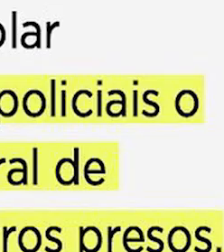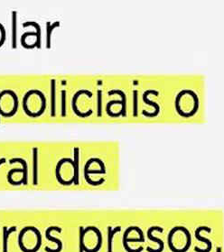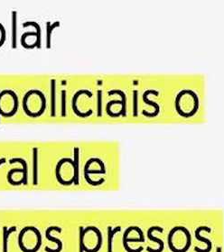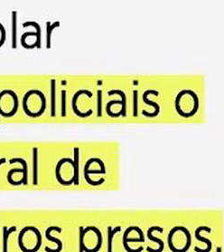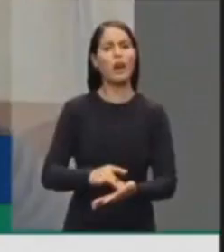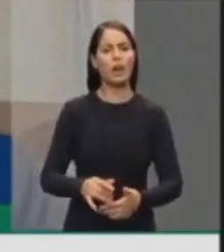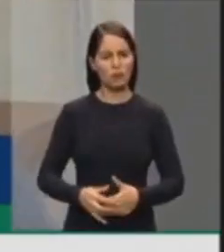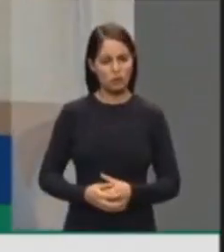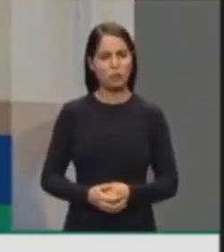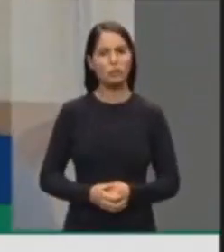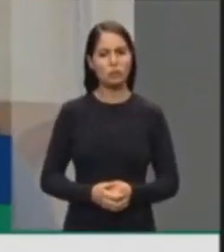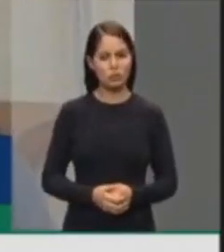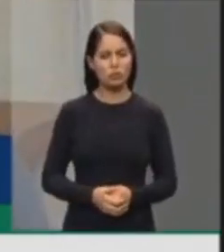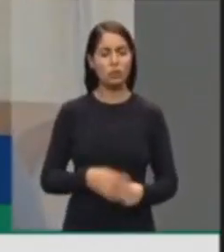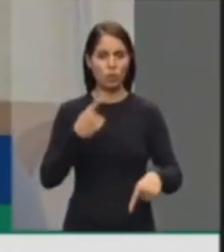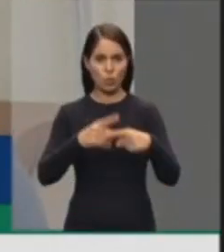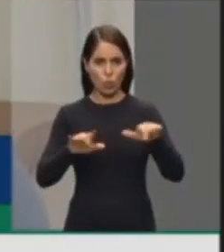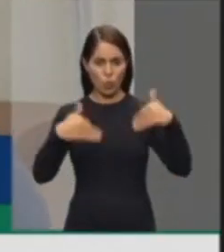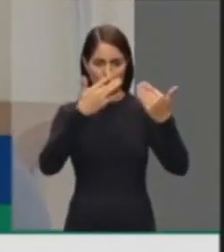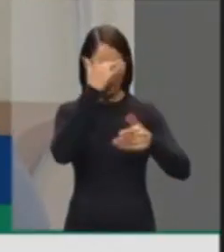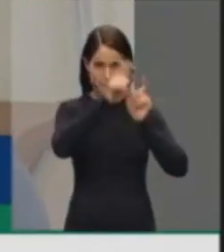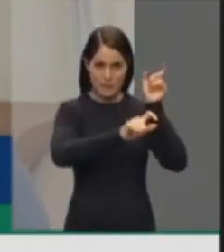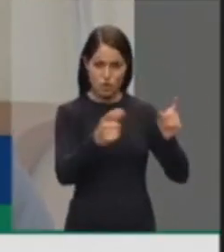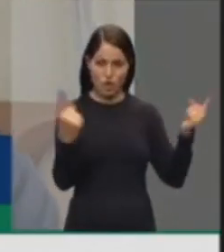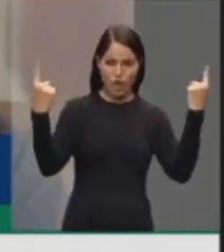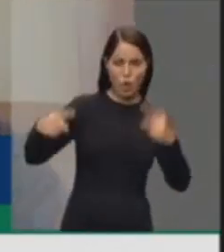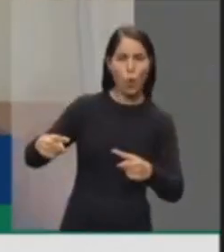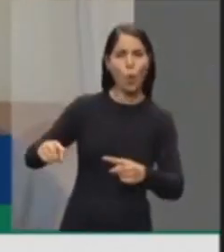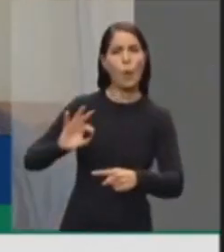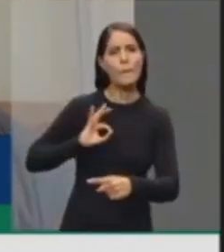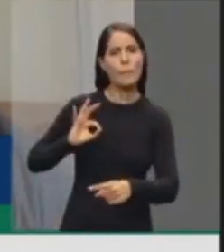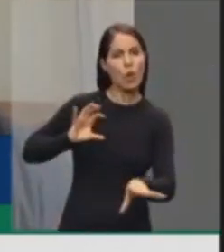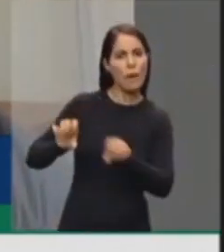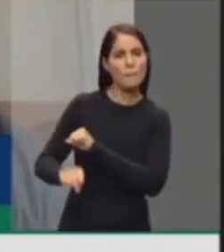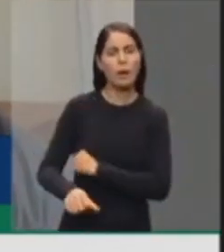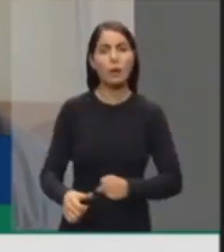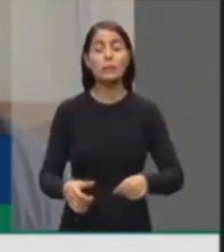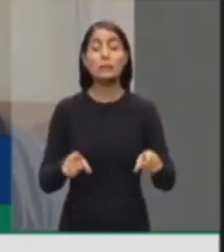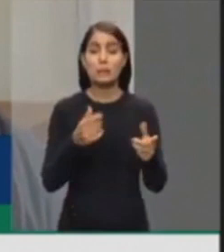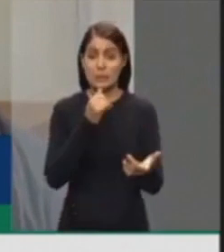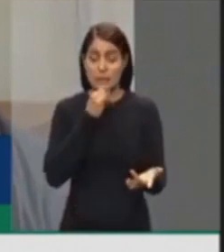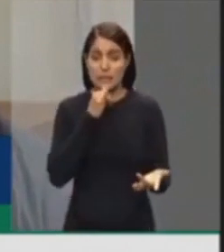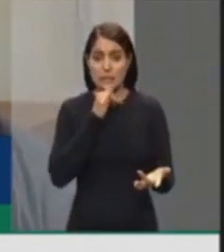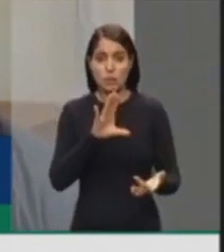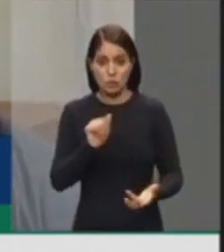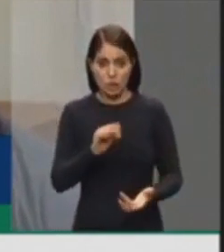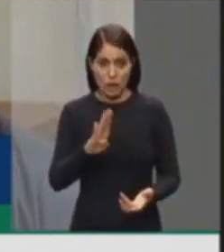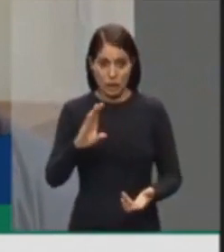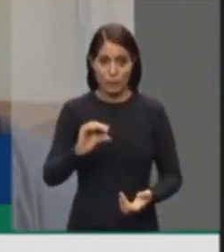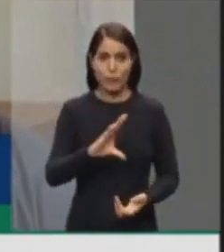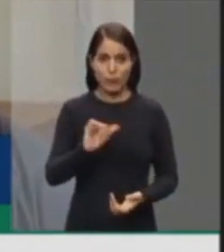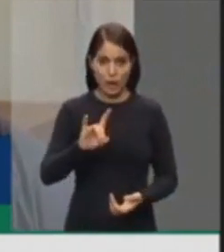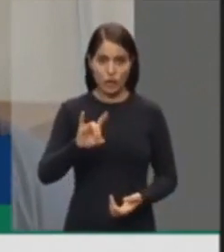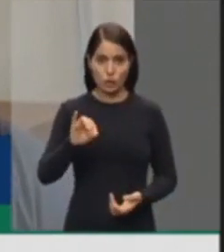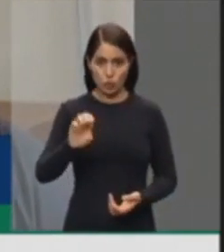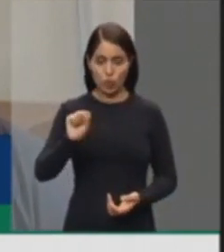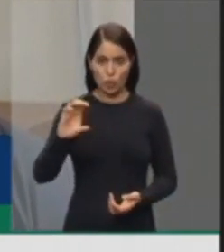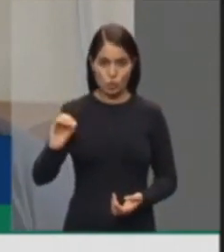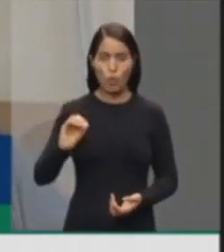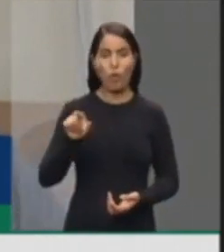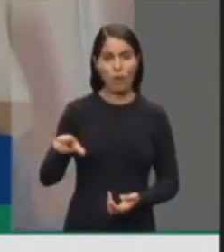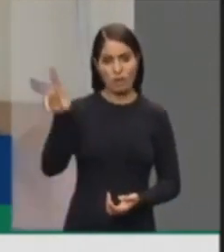para que haja justiça contra esses vagabundos, e que o Cabo Cardoso seja lembrado com